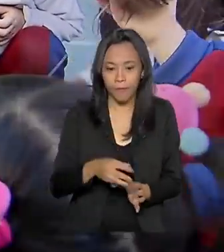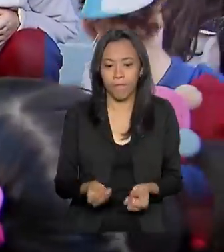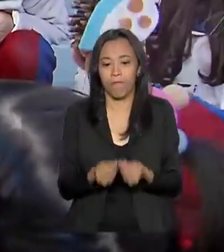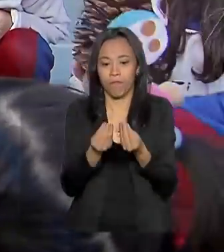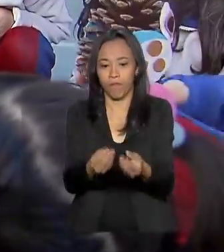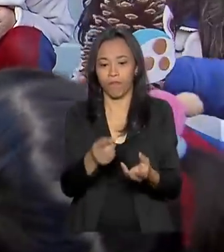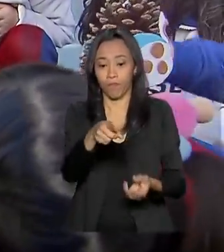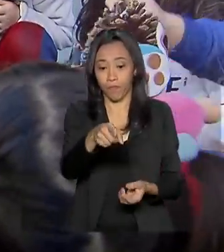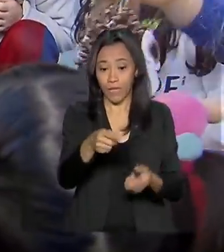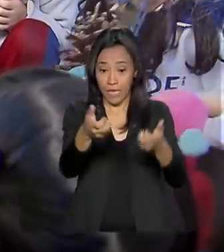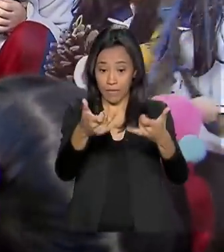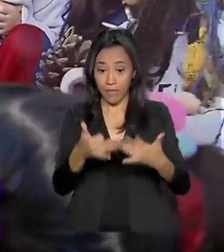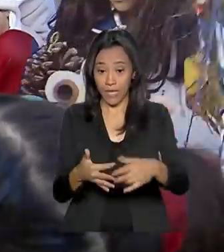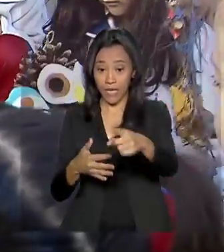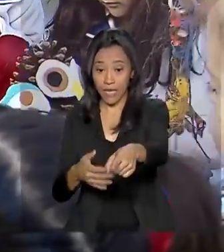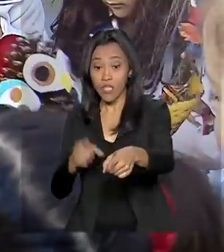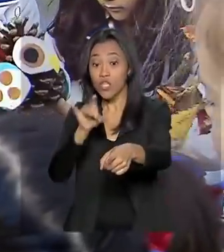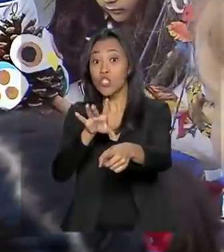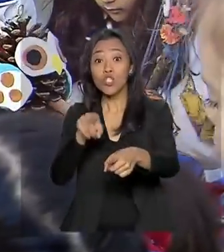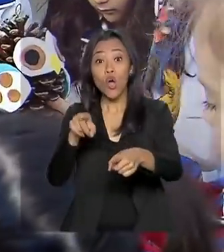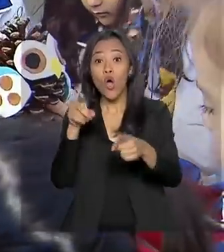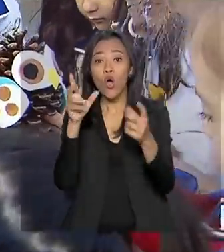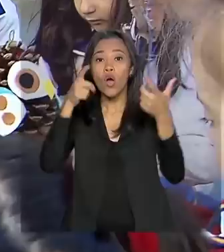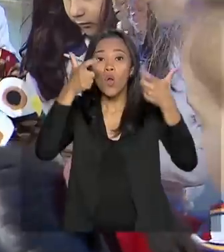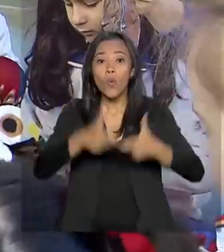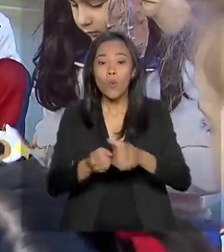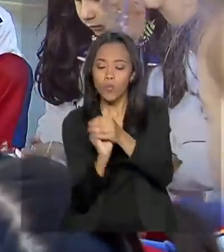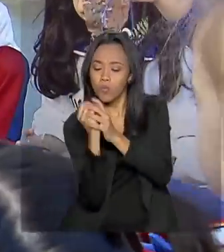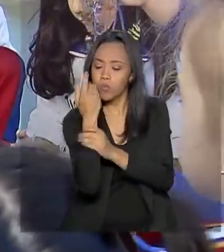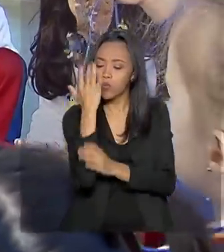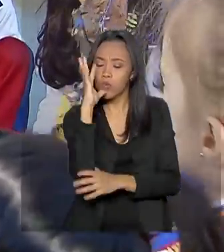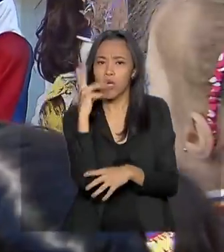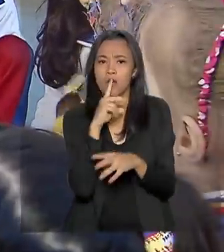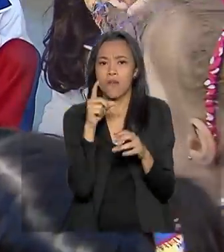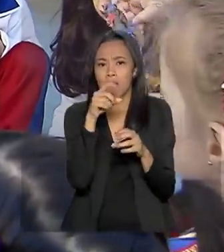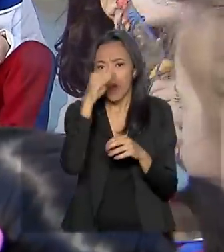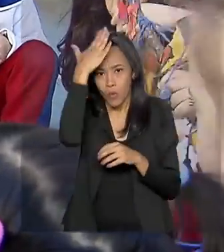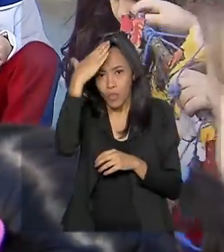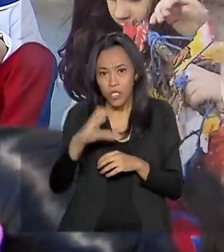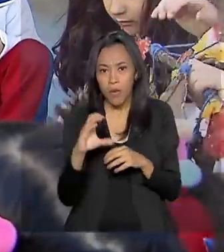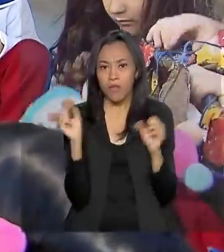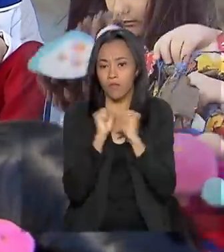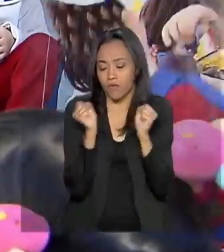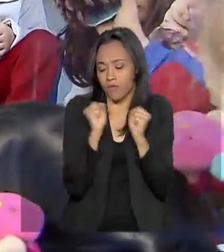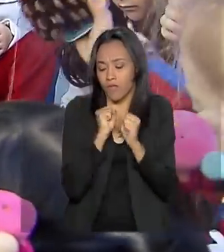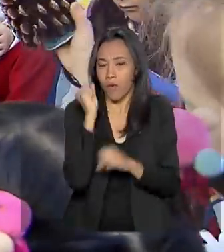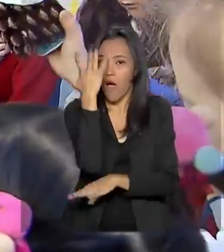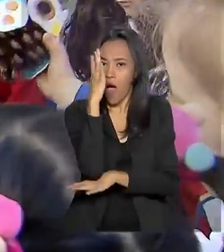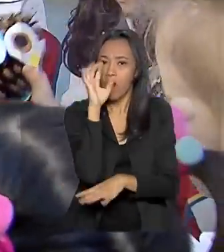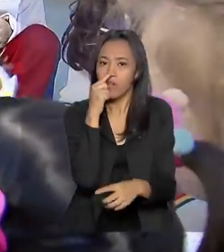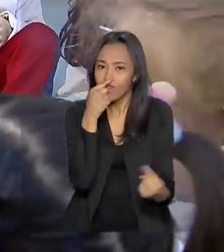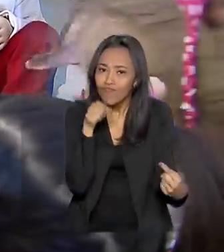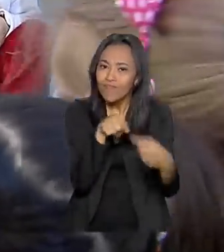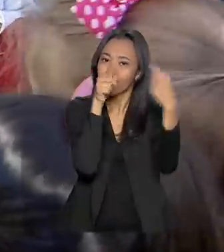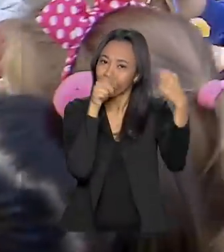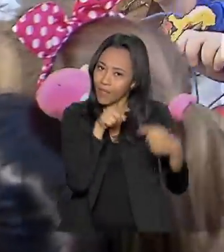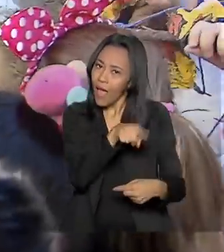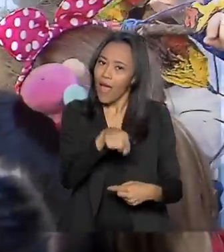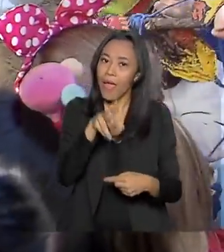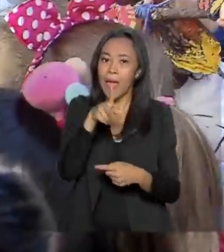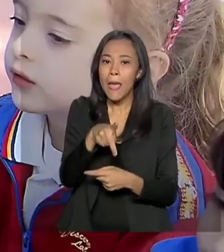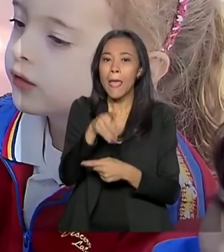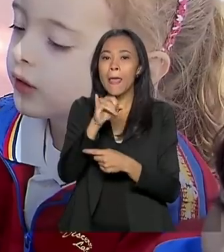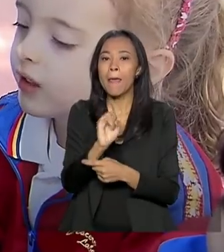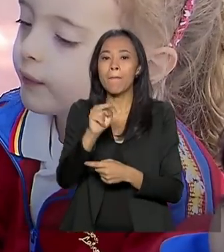araucária, essa árvore só cresce em lugar muito frio. Lá em Curitiba é frio, não é? Por isso que tem pinhão lá. Ele vem da